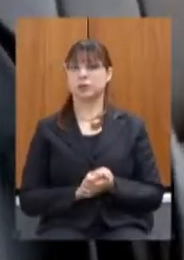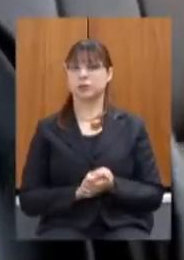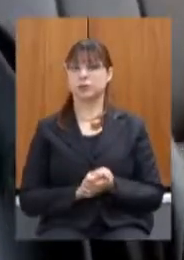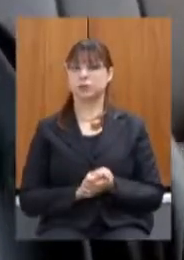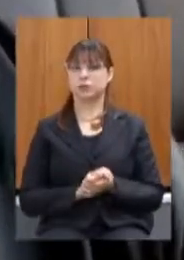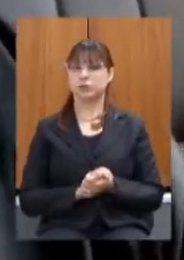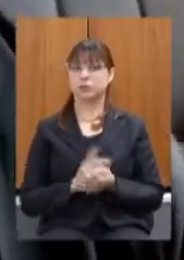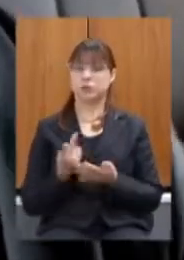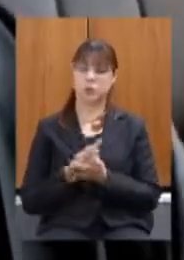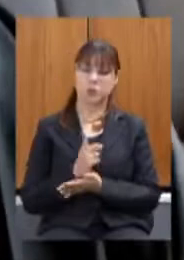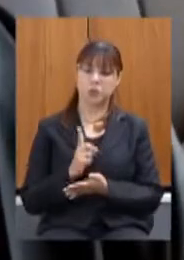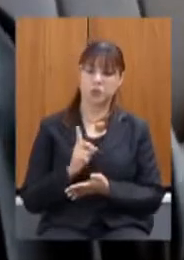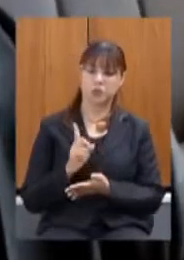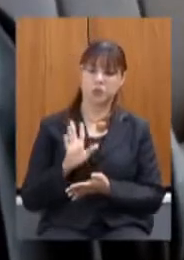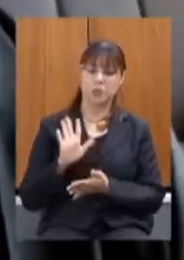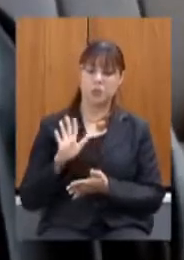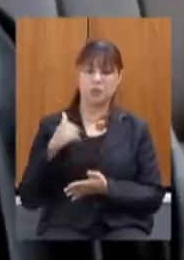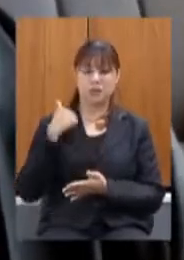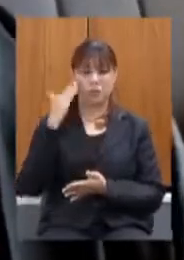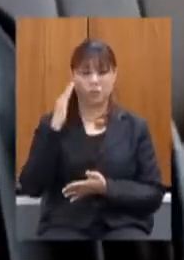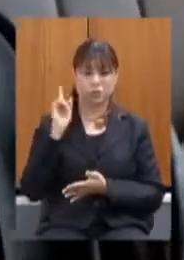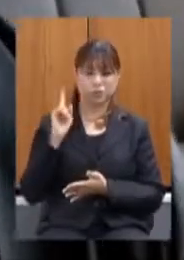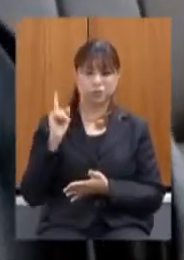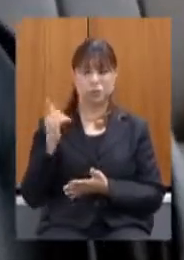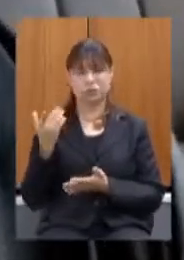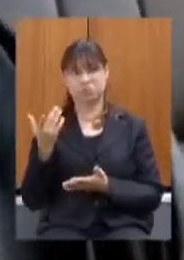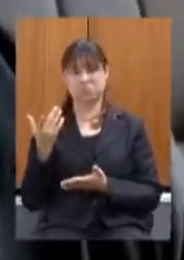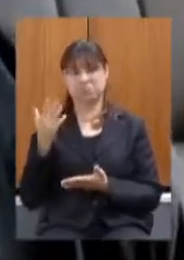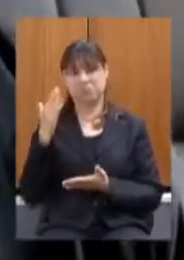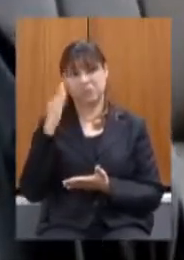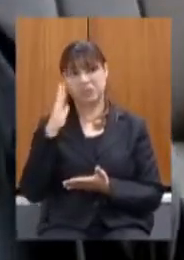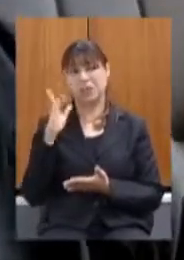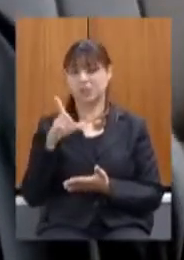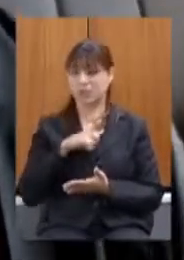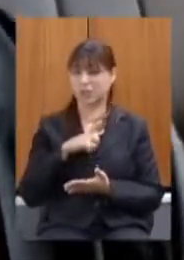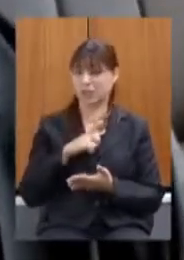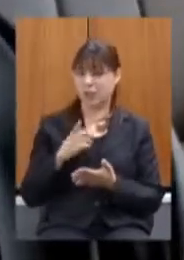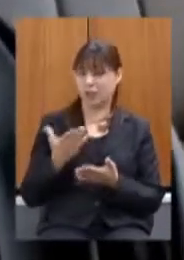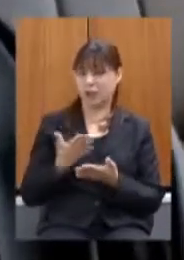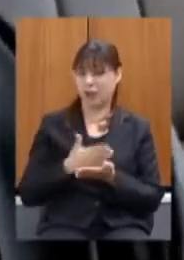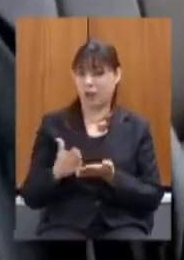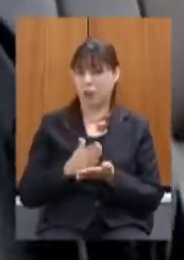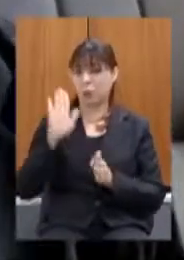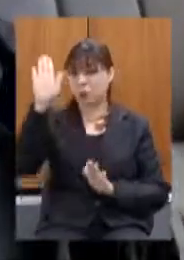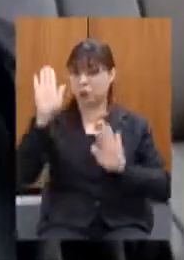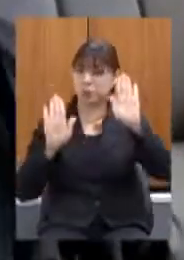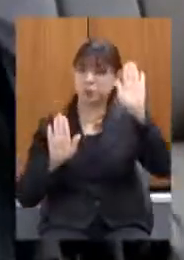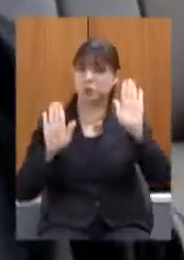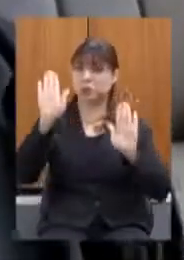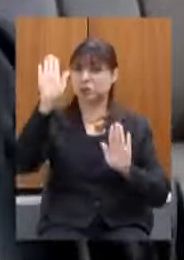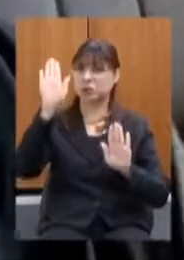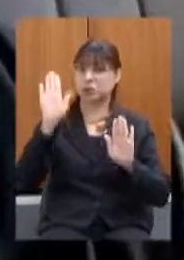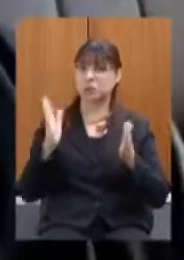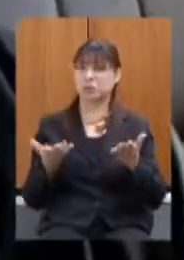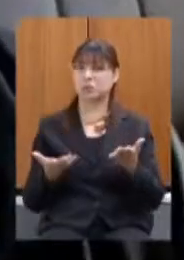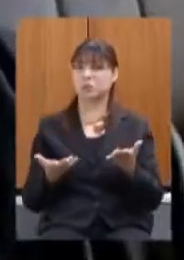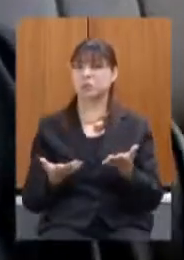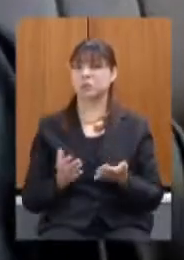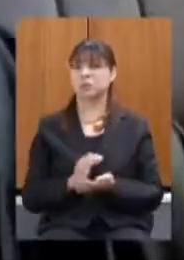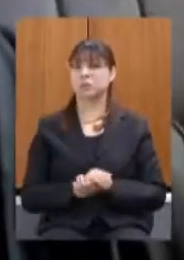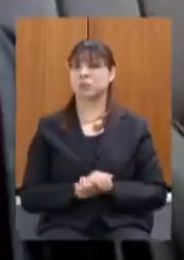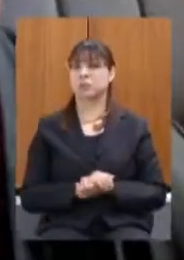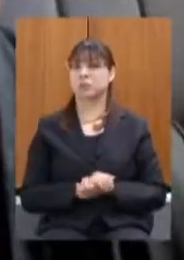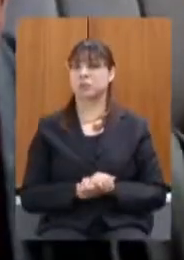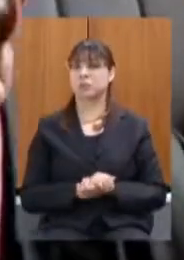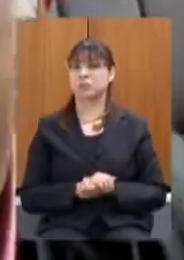havia entendido também que algumas licitações foram feitas inclusive com dando algumas